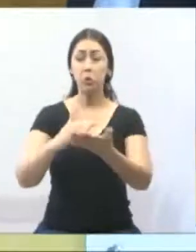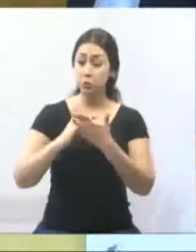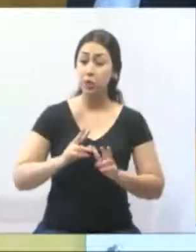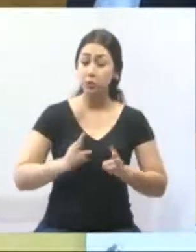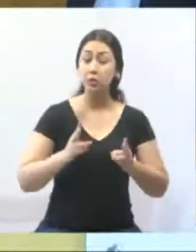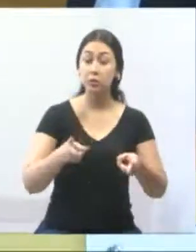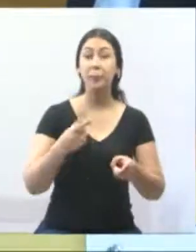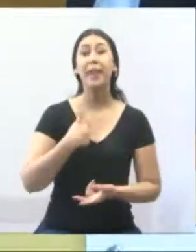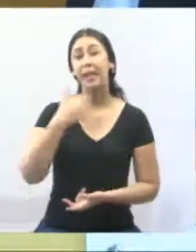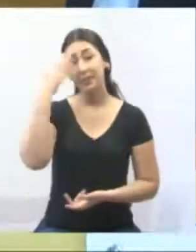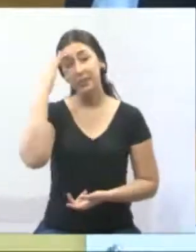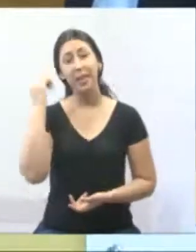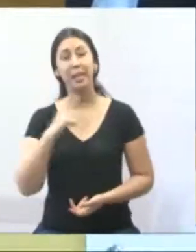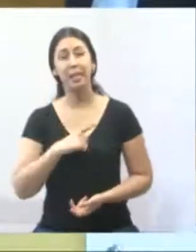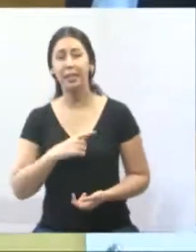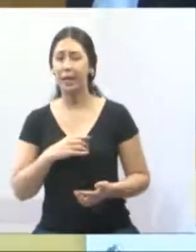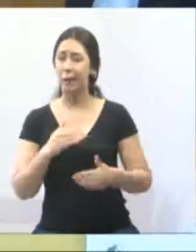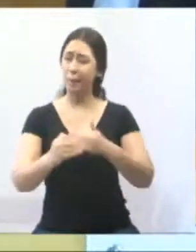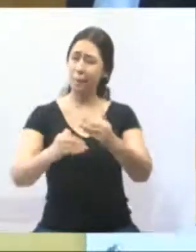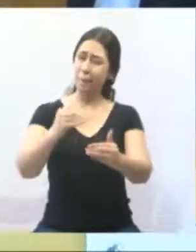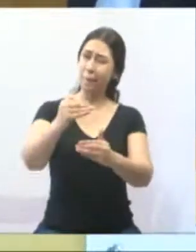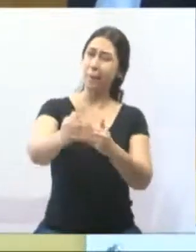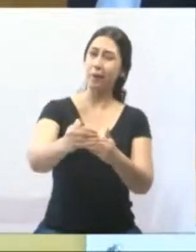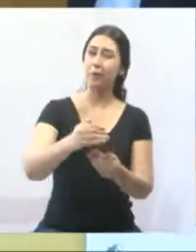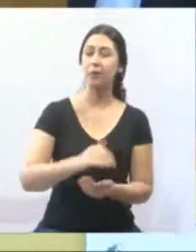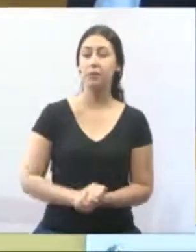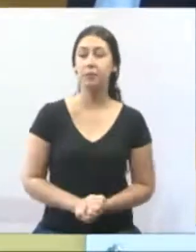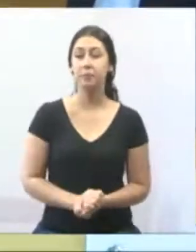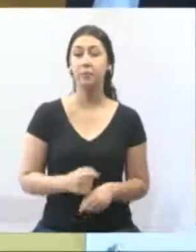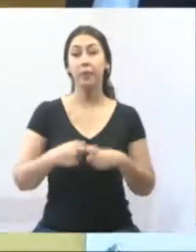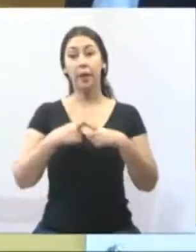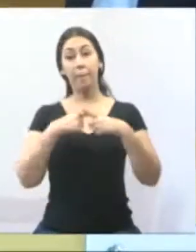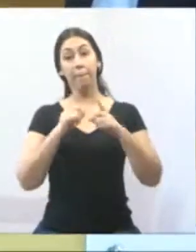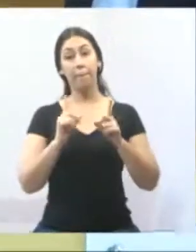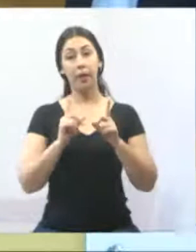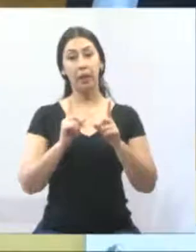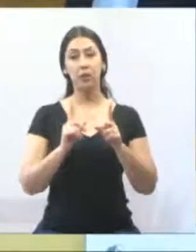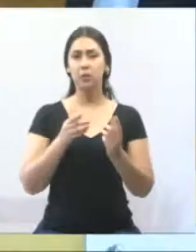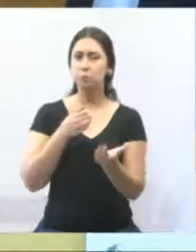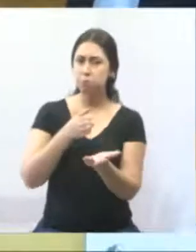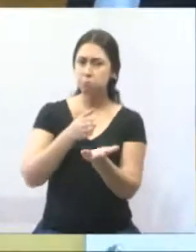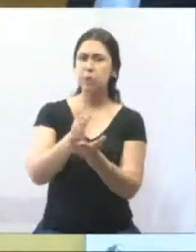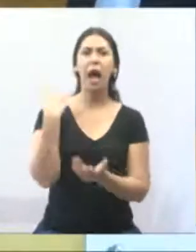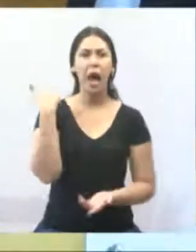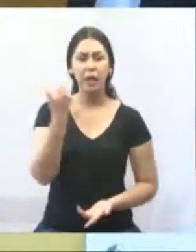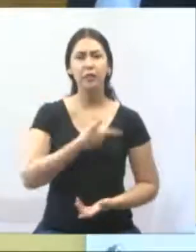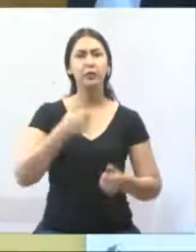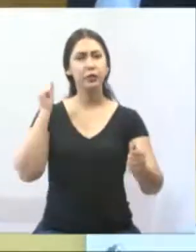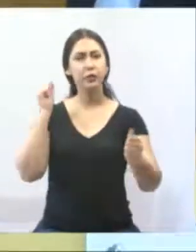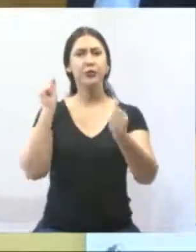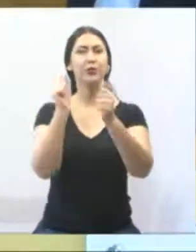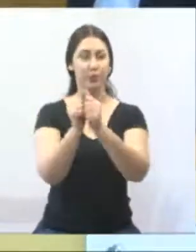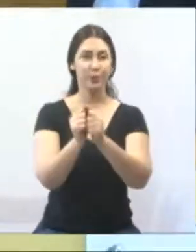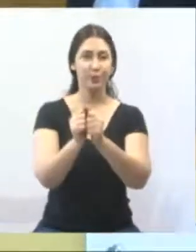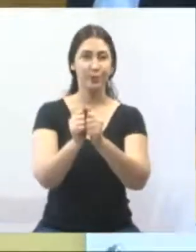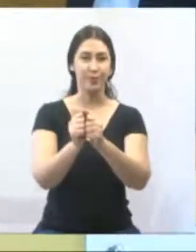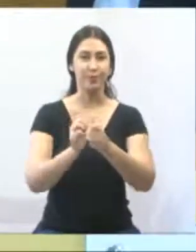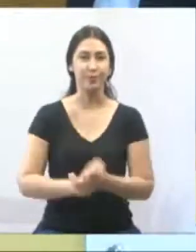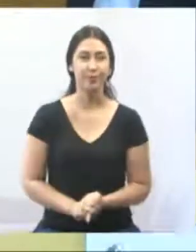Eu sei que nós temos um caminho longo ainda, mas é um caminho que nós vamos traçar juntos aí.